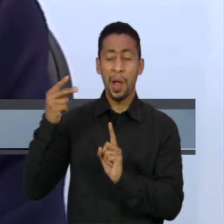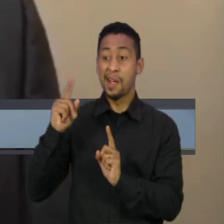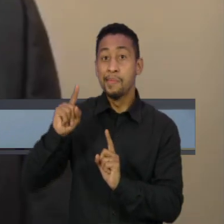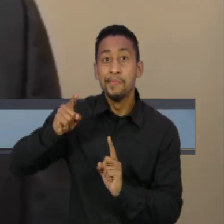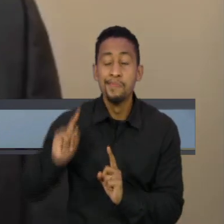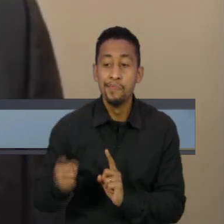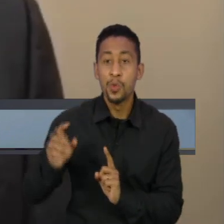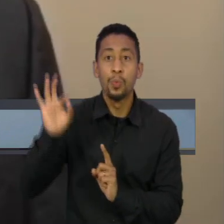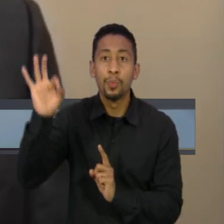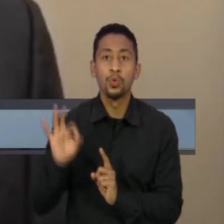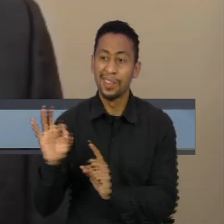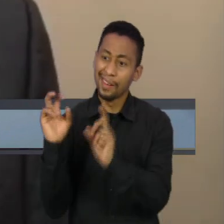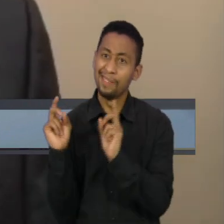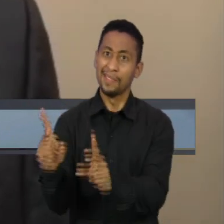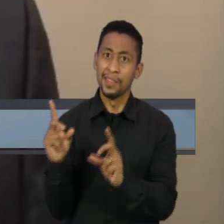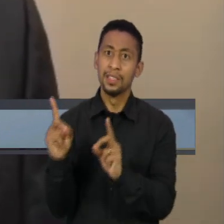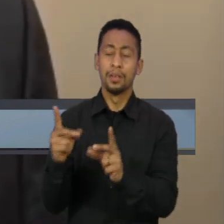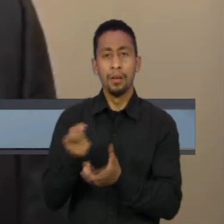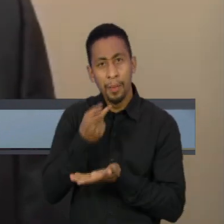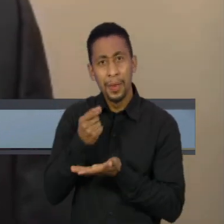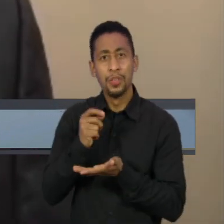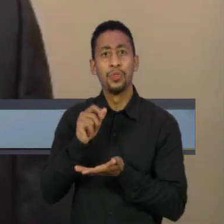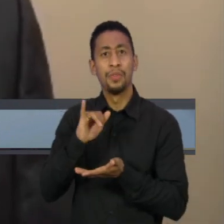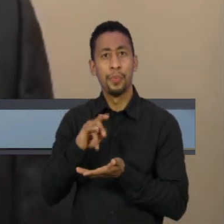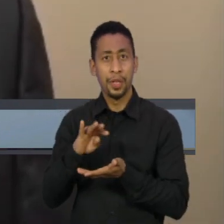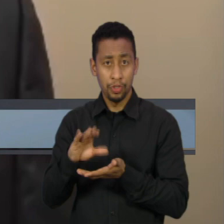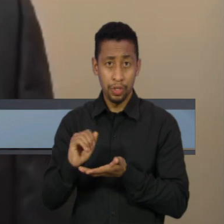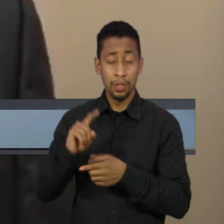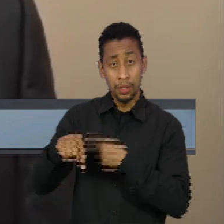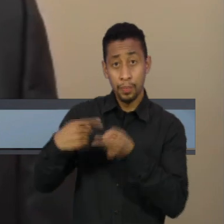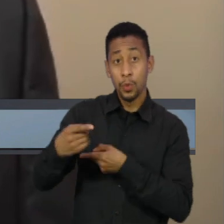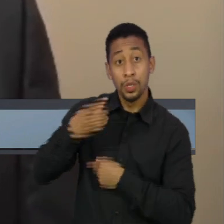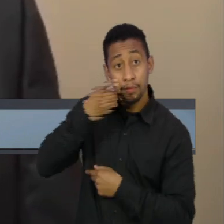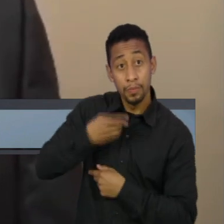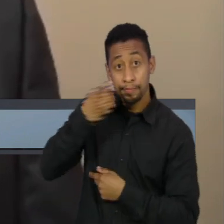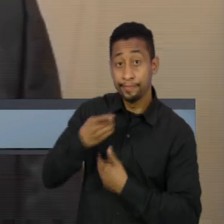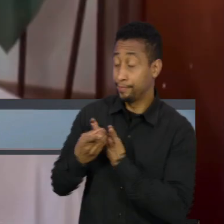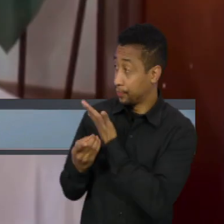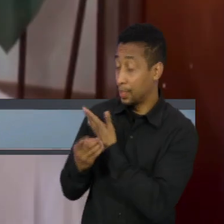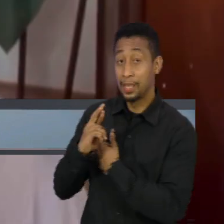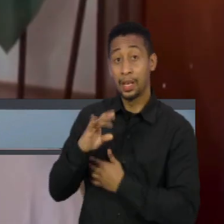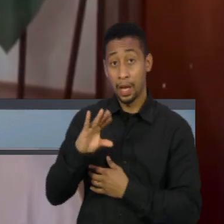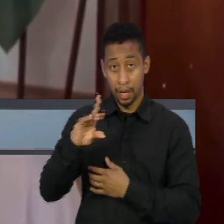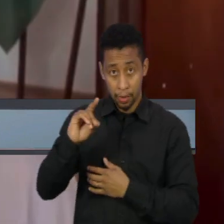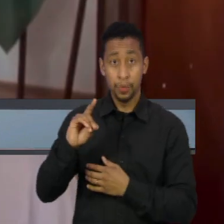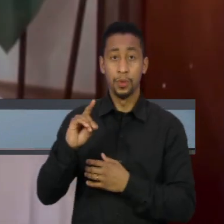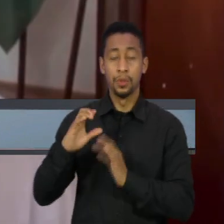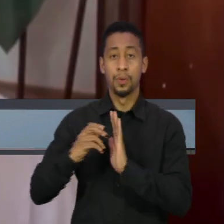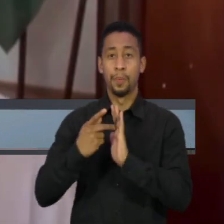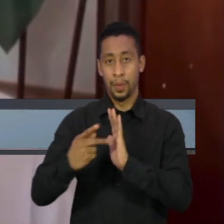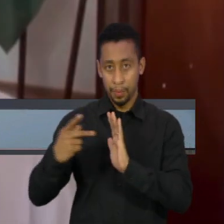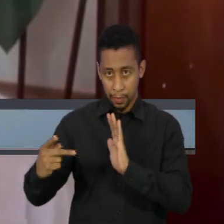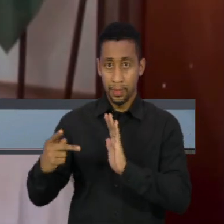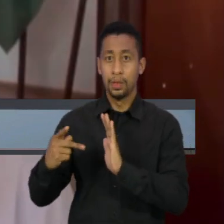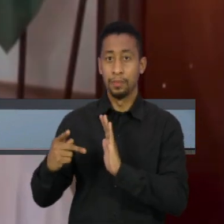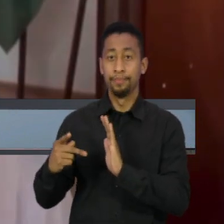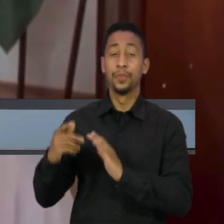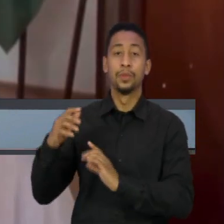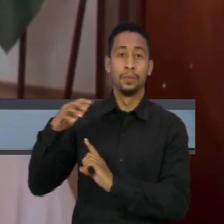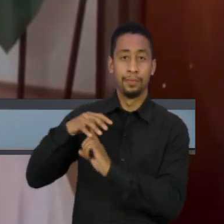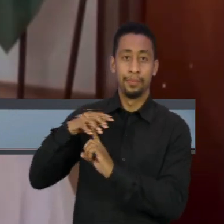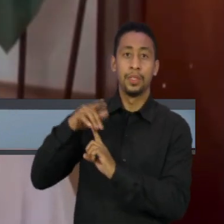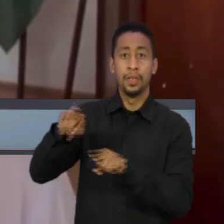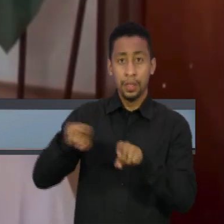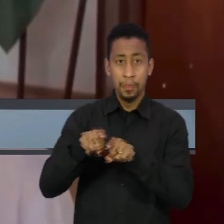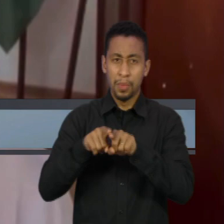pandemia. E a semana se encerra com o deputado federal Ricardo Barros, do PP do Paraná, citado pelo presidente Jair Bolsonaro como